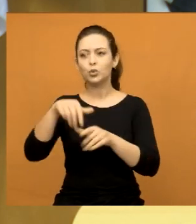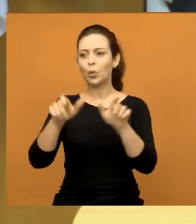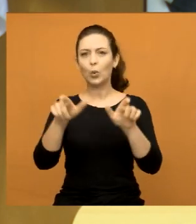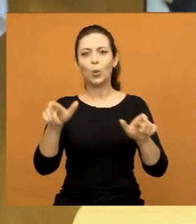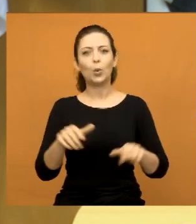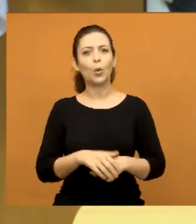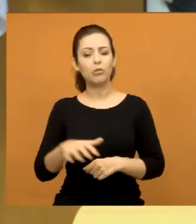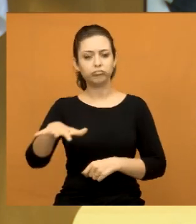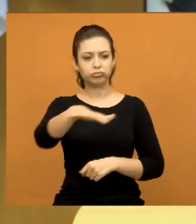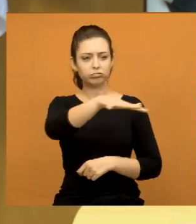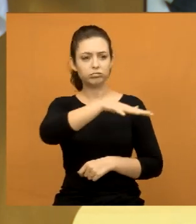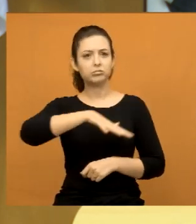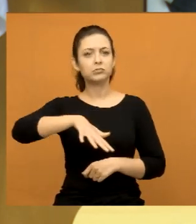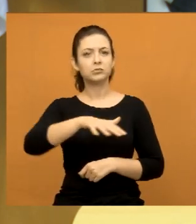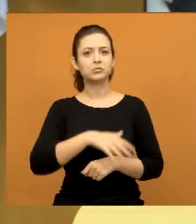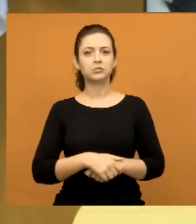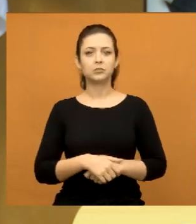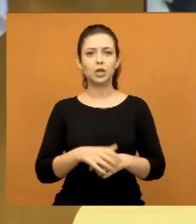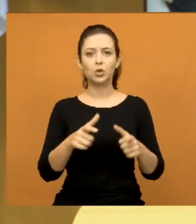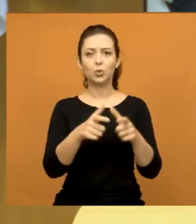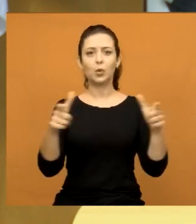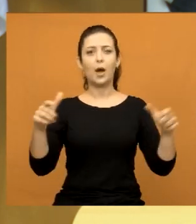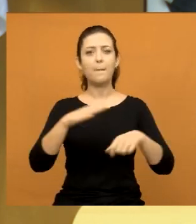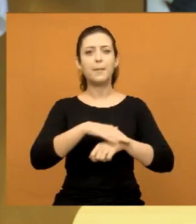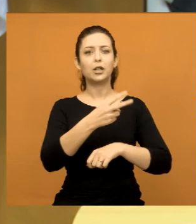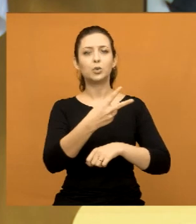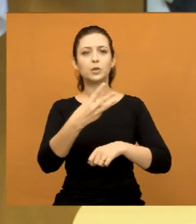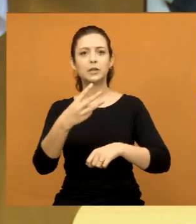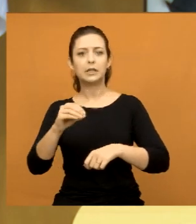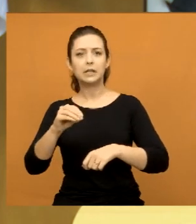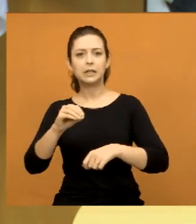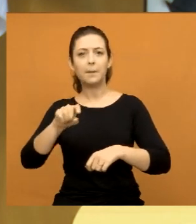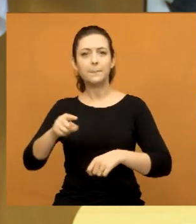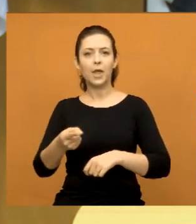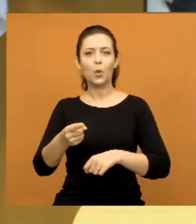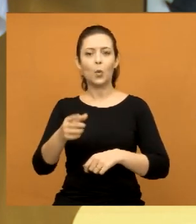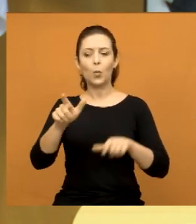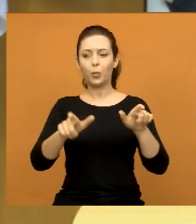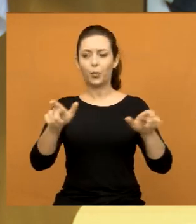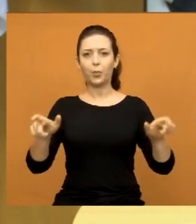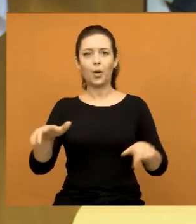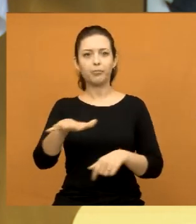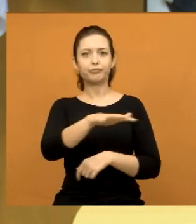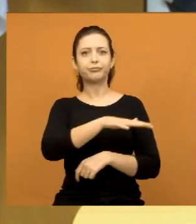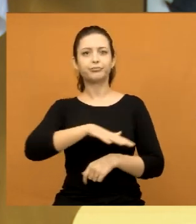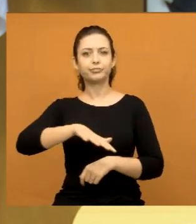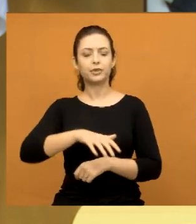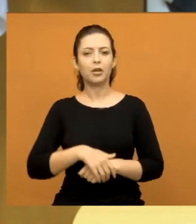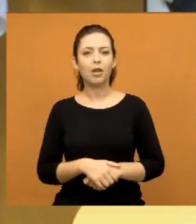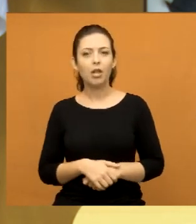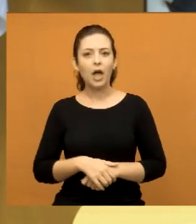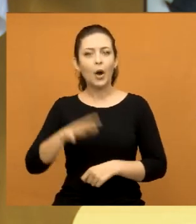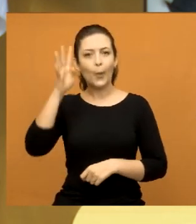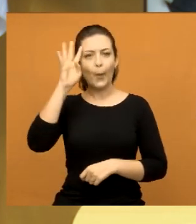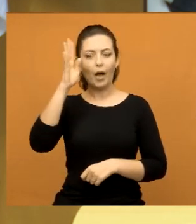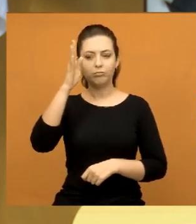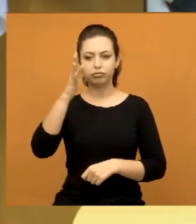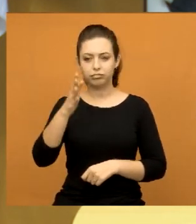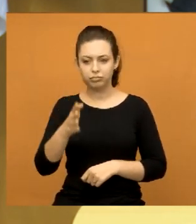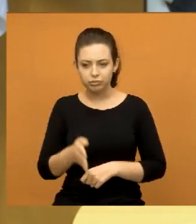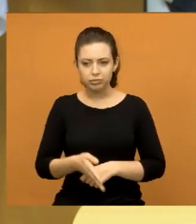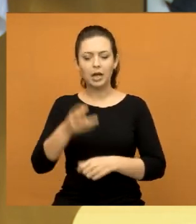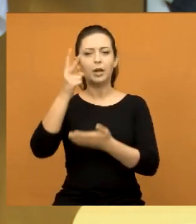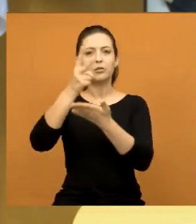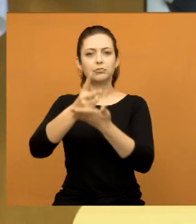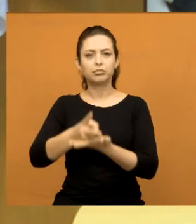a população da cidade de Jacareí, que são mais de 230 mil habitantes. E eu não vou cansar de falar isso aqui todas as quarta-feiras. Sabe